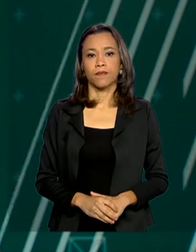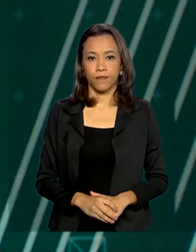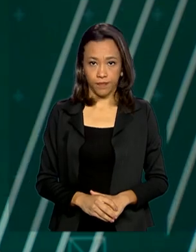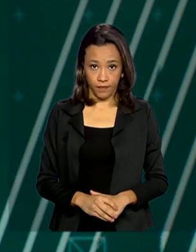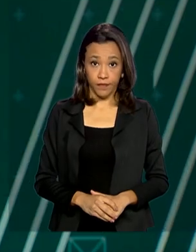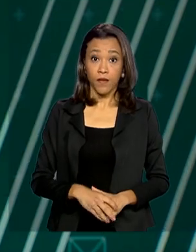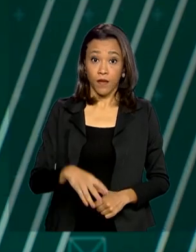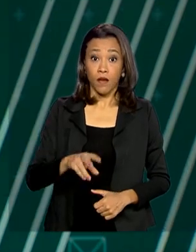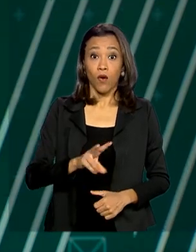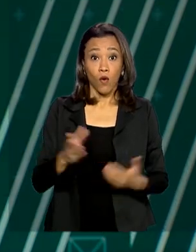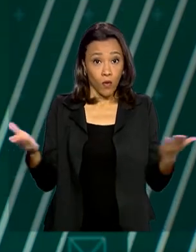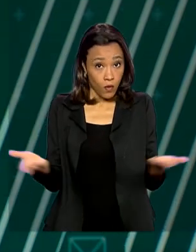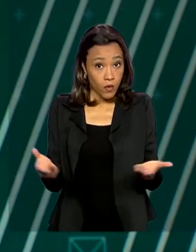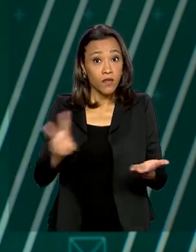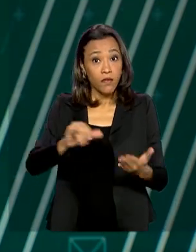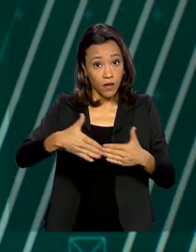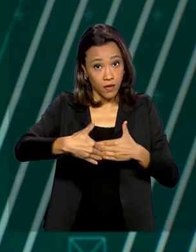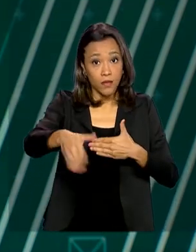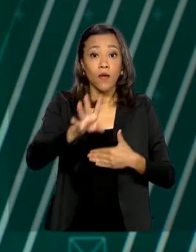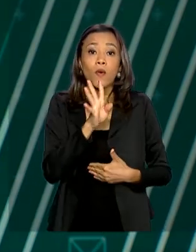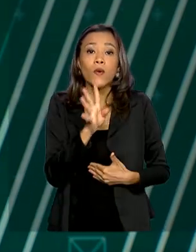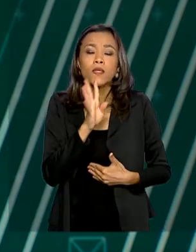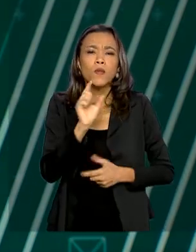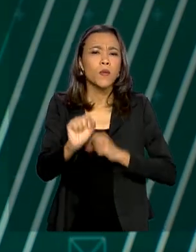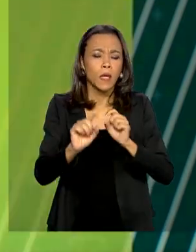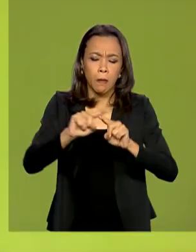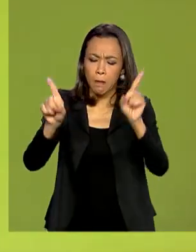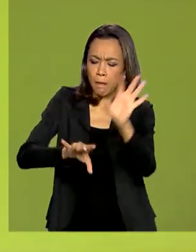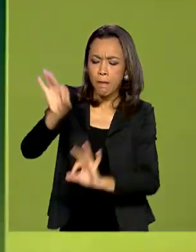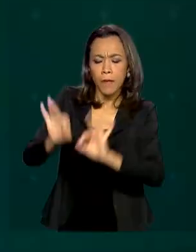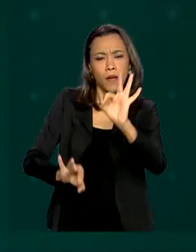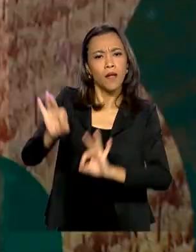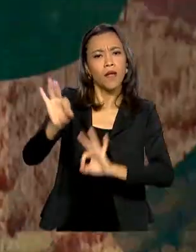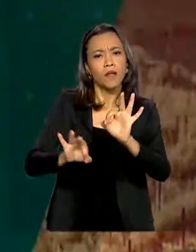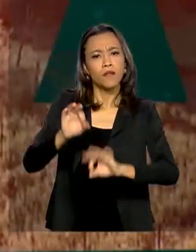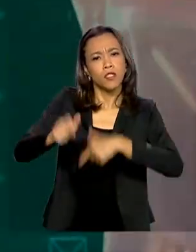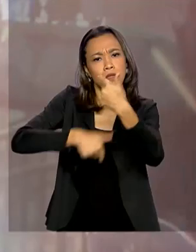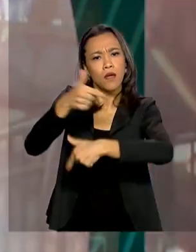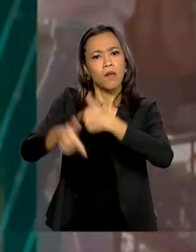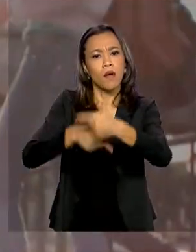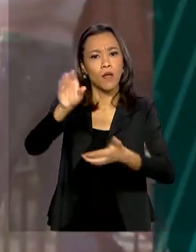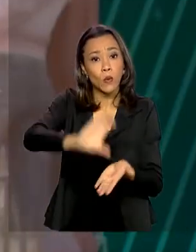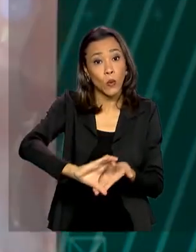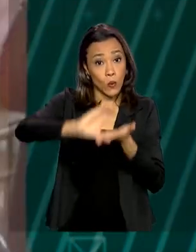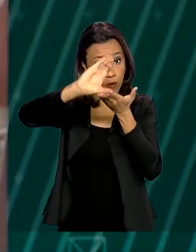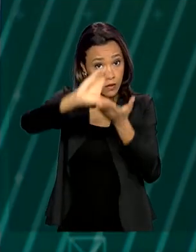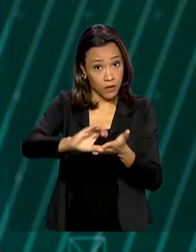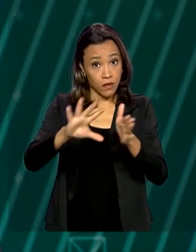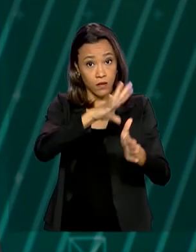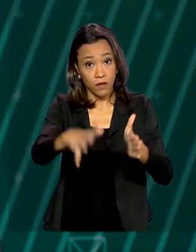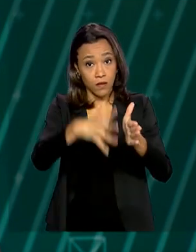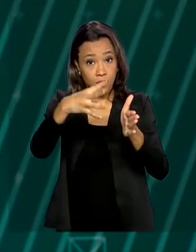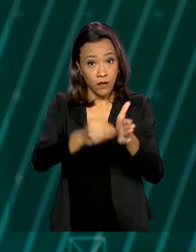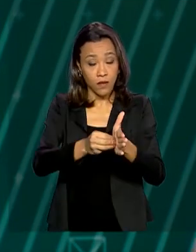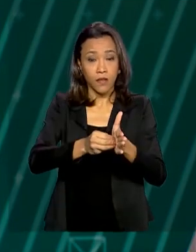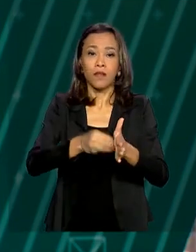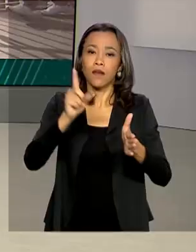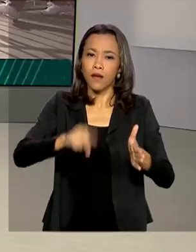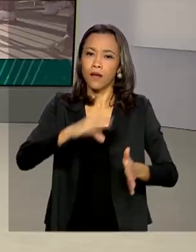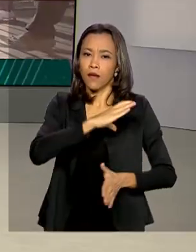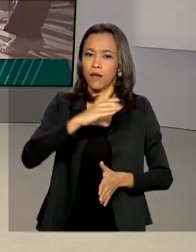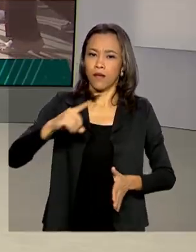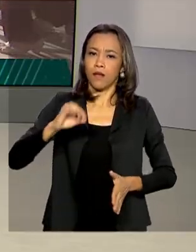Será conhecido hoje o plano de ação do Conselho Nacional da Amazônia Legal, que é comandado pelo vice-presidente Hamilton Mourão.